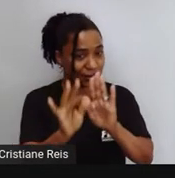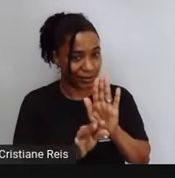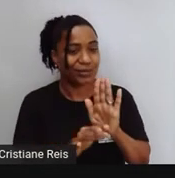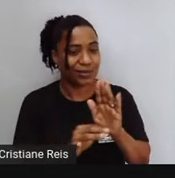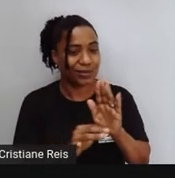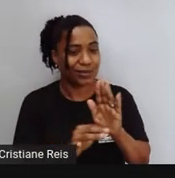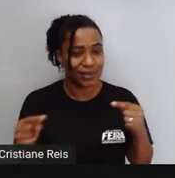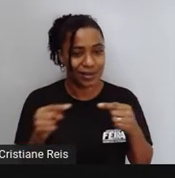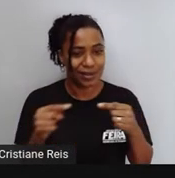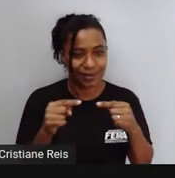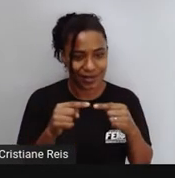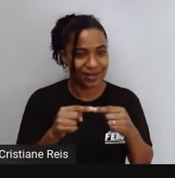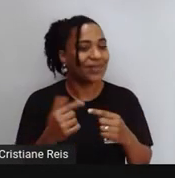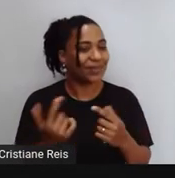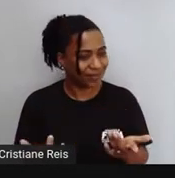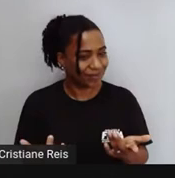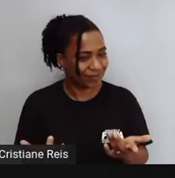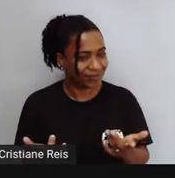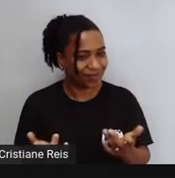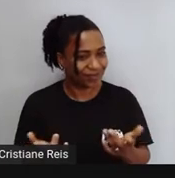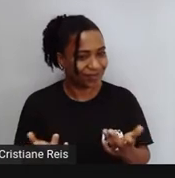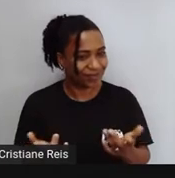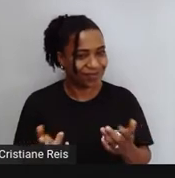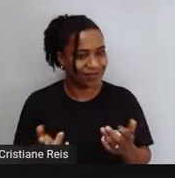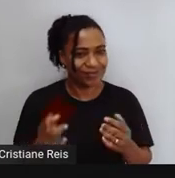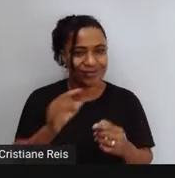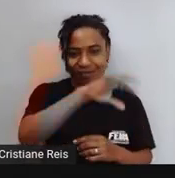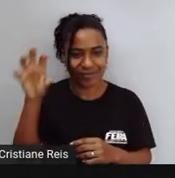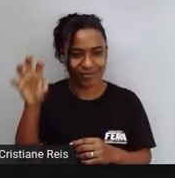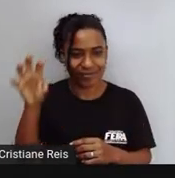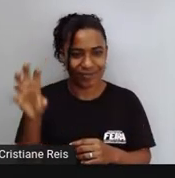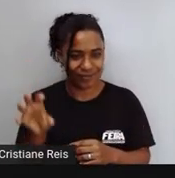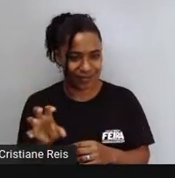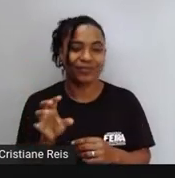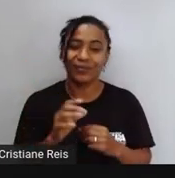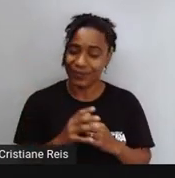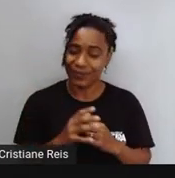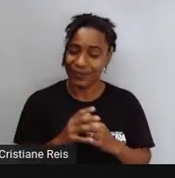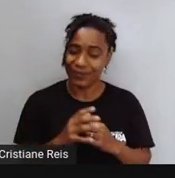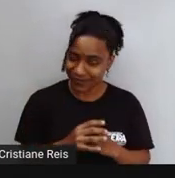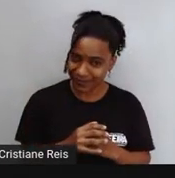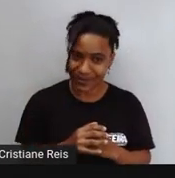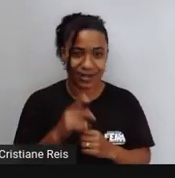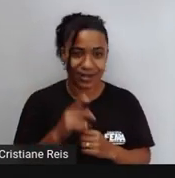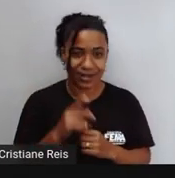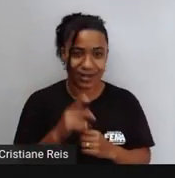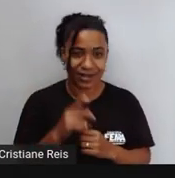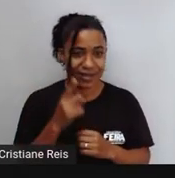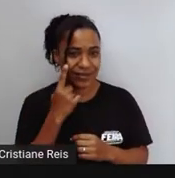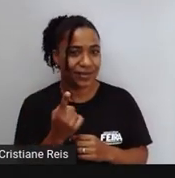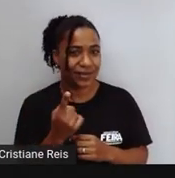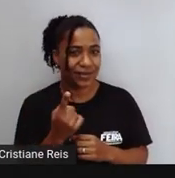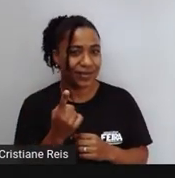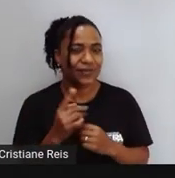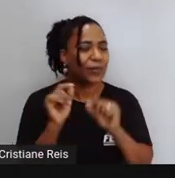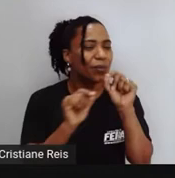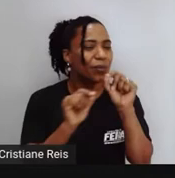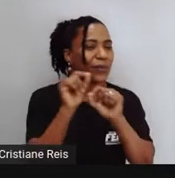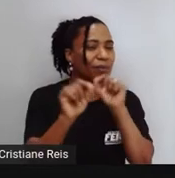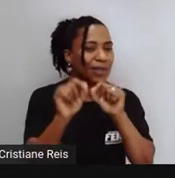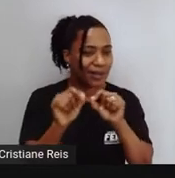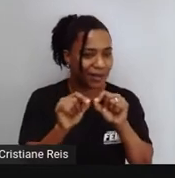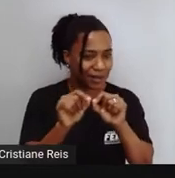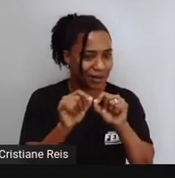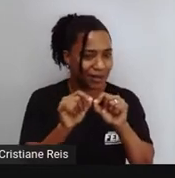infográfico Ou em português, infográfico O que é um infográfico?